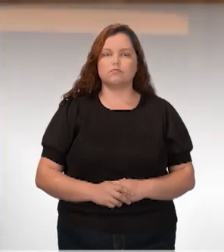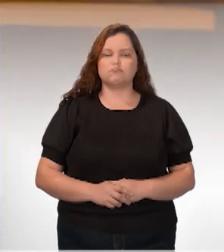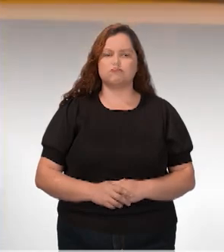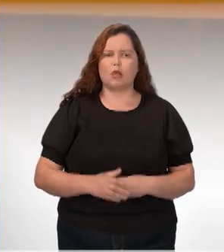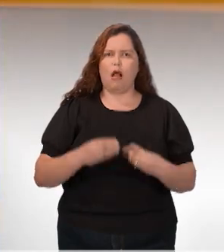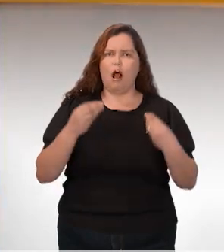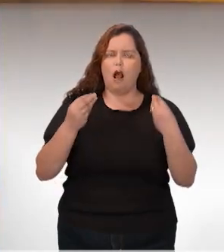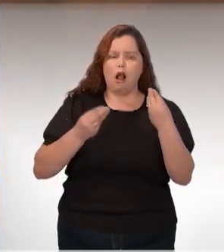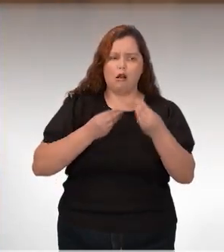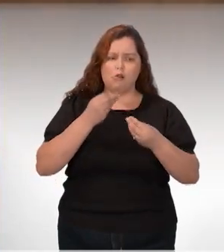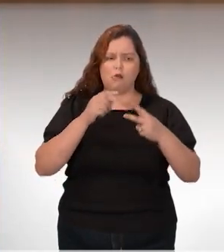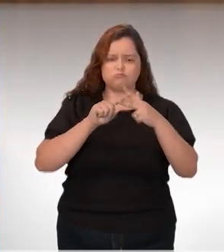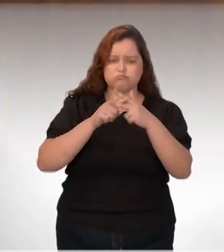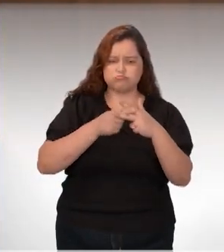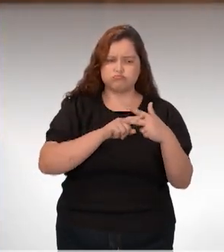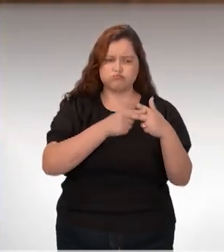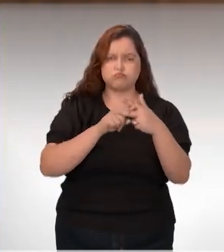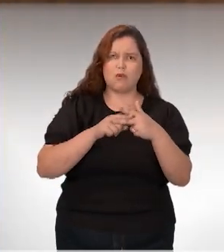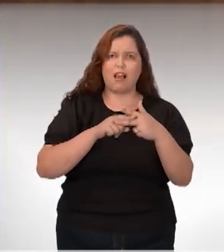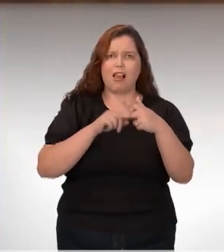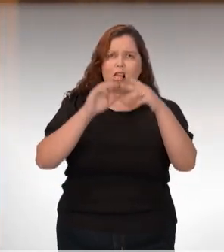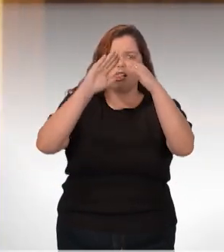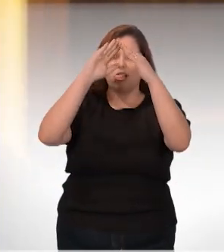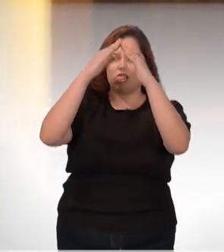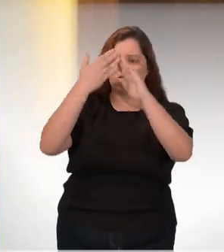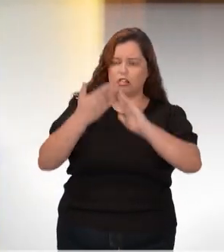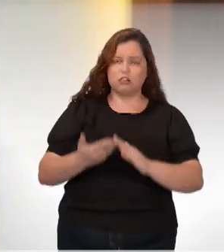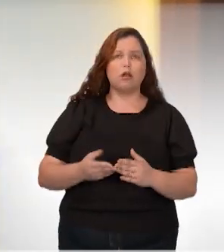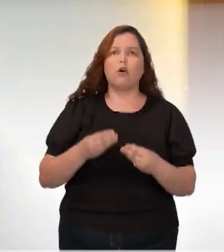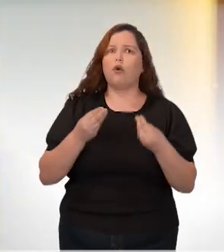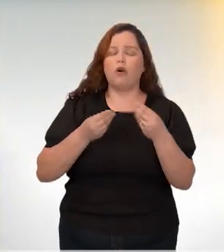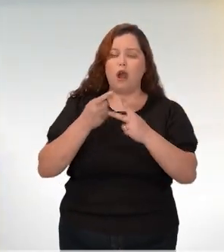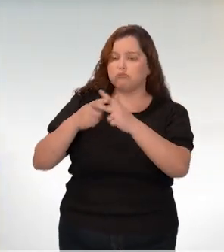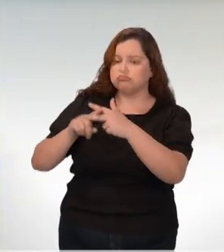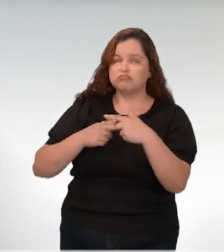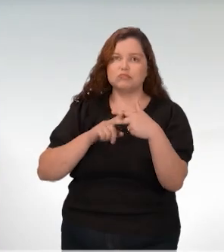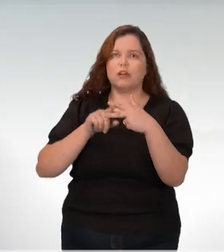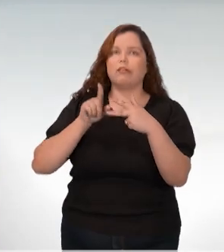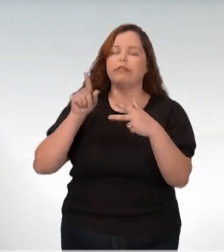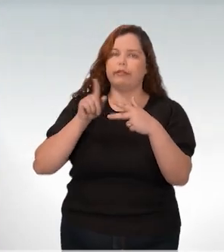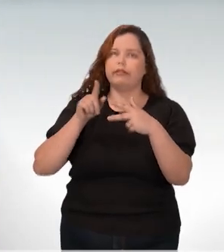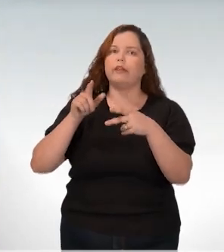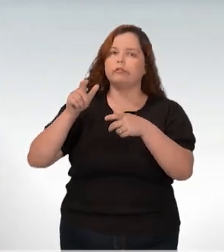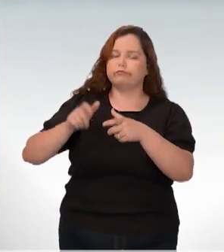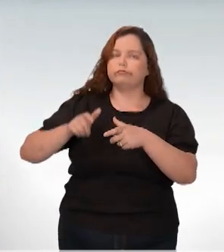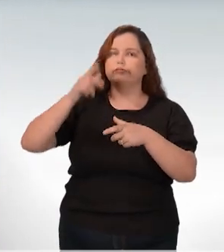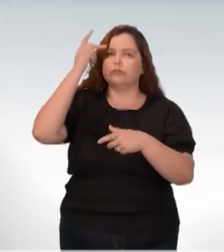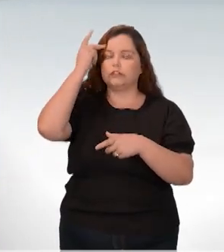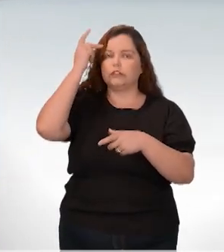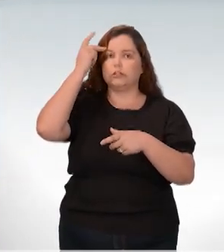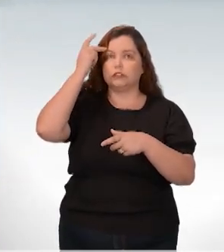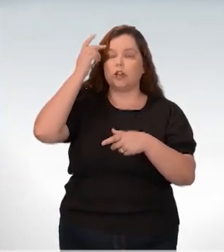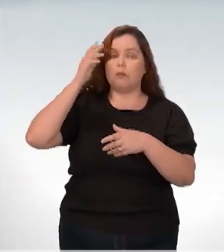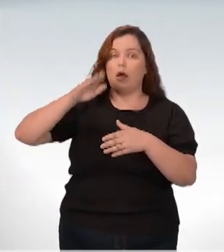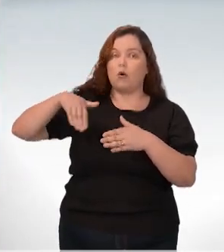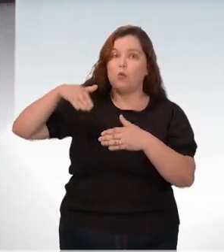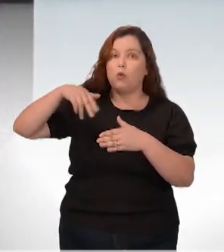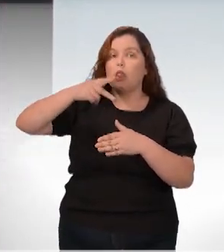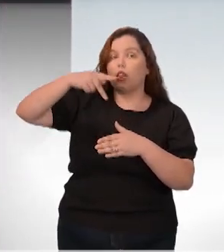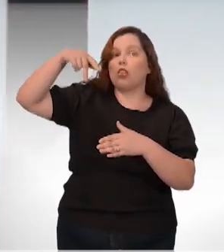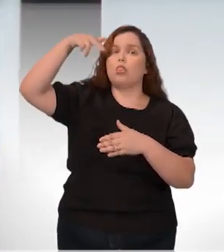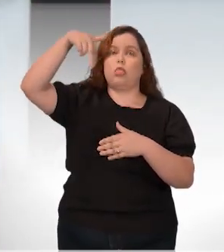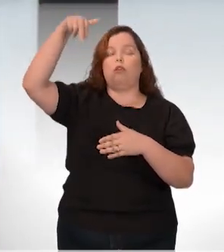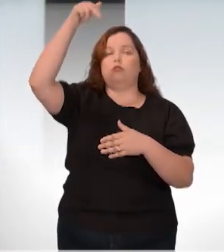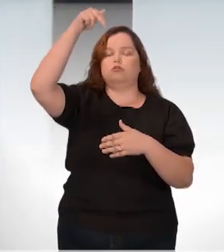Como reparar os estragos causados pelos deslizamentos de terra no litoral norte de São Paulo? Um projeto que